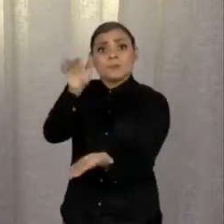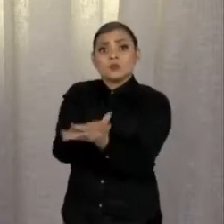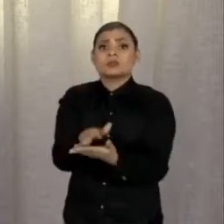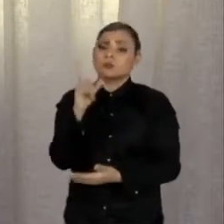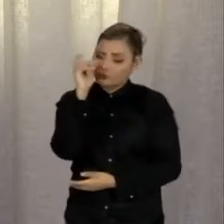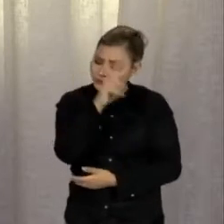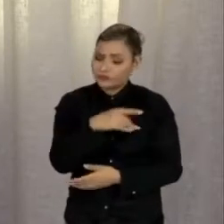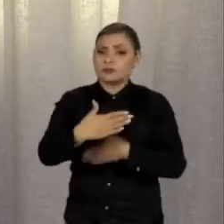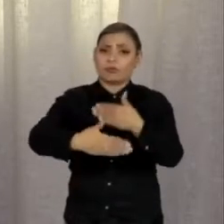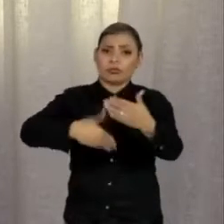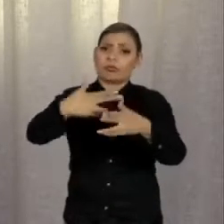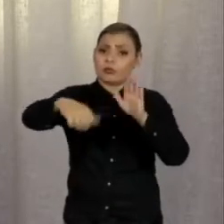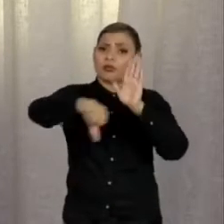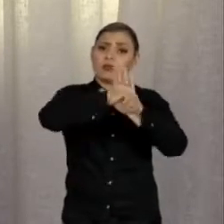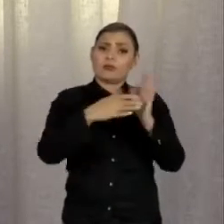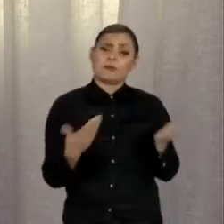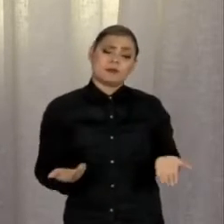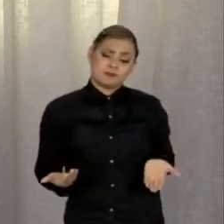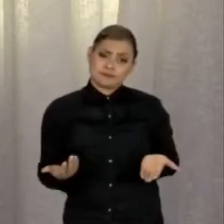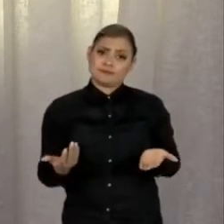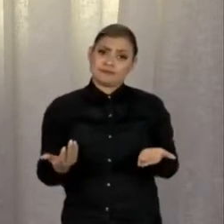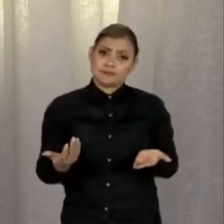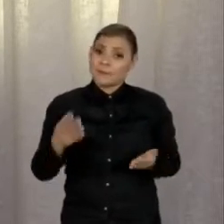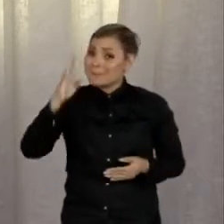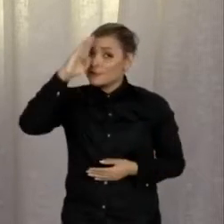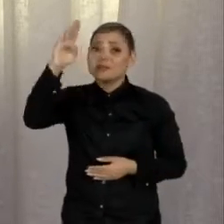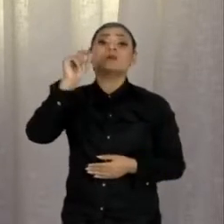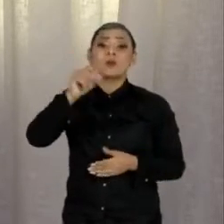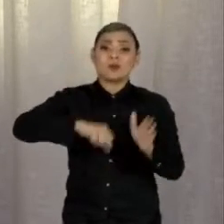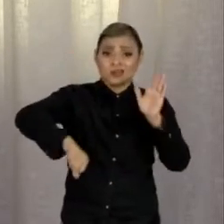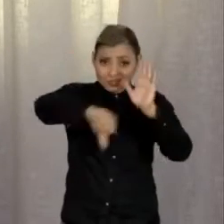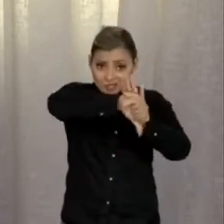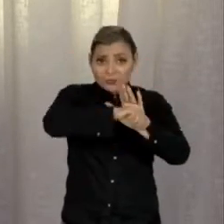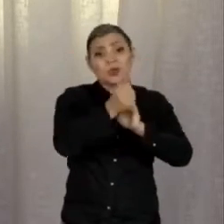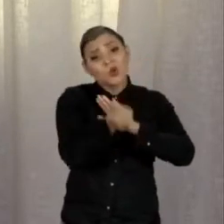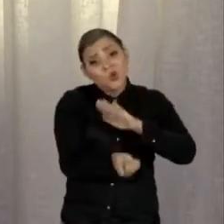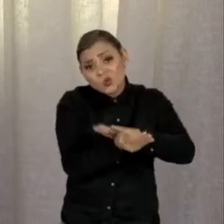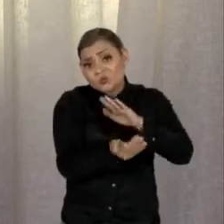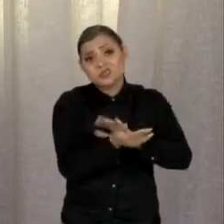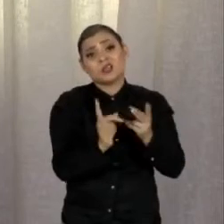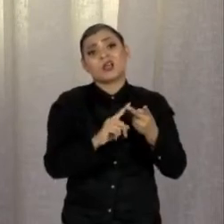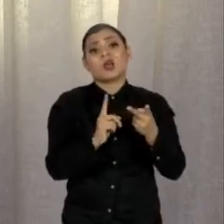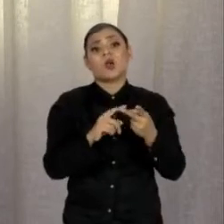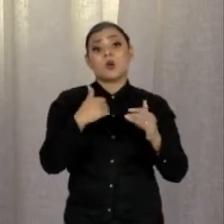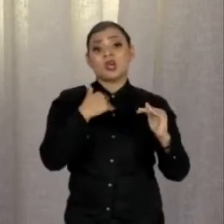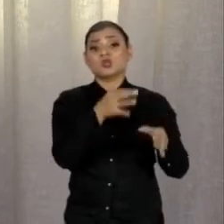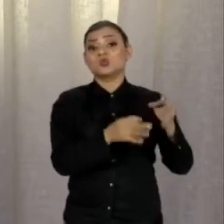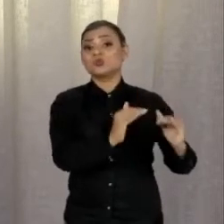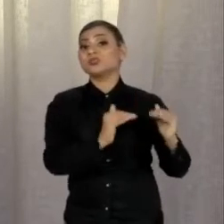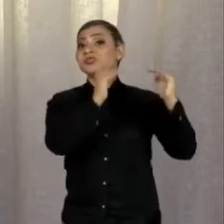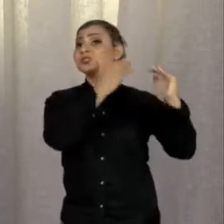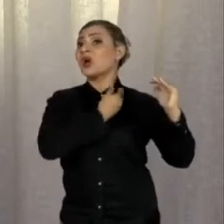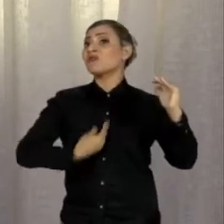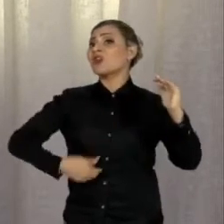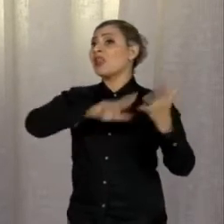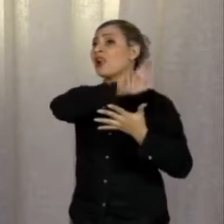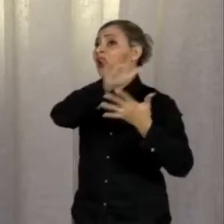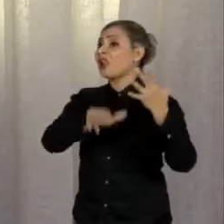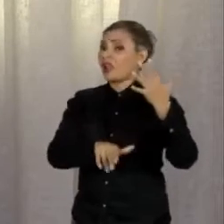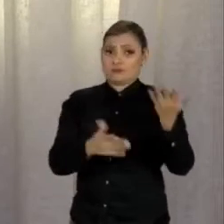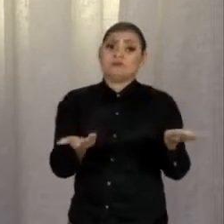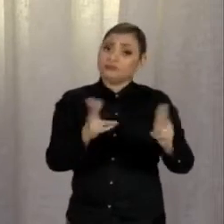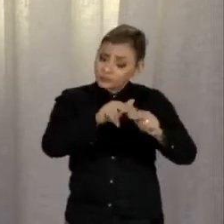desses crimes, sobretudo desses crimes de corrupção, de colarinho branco, que são os crimes